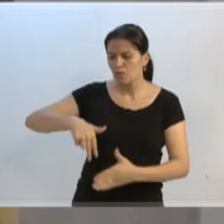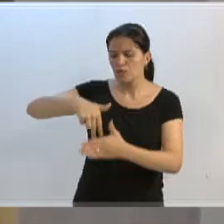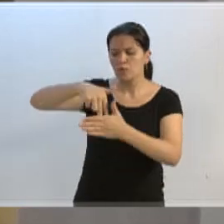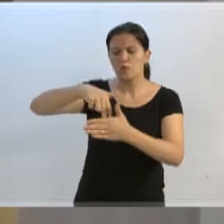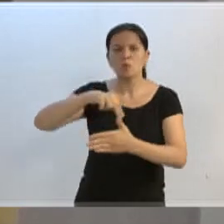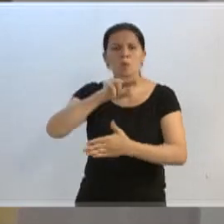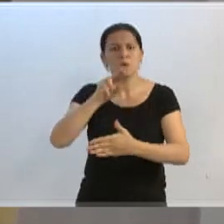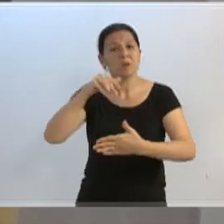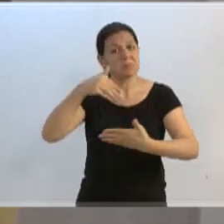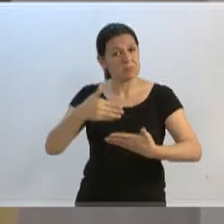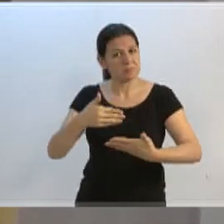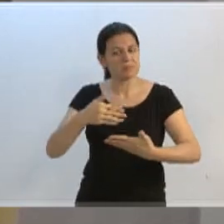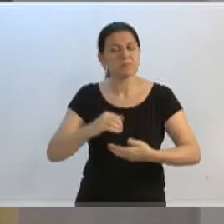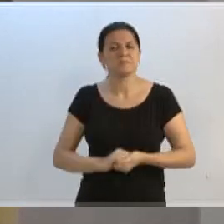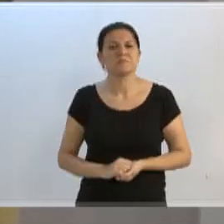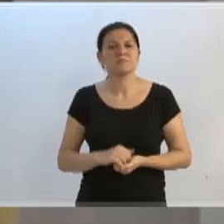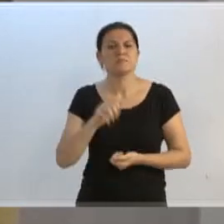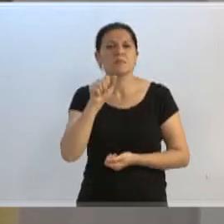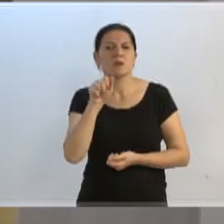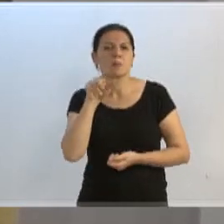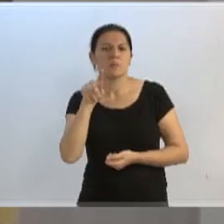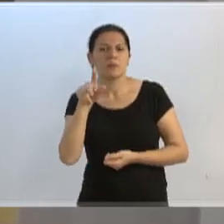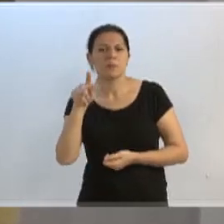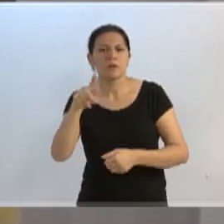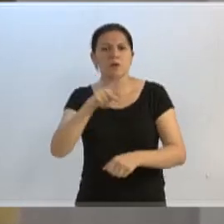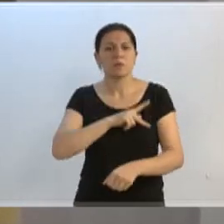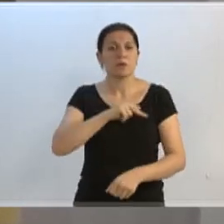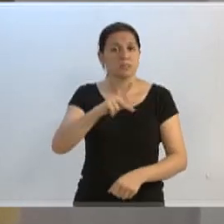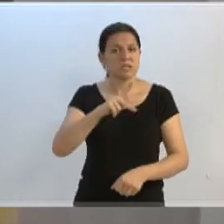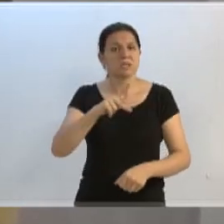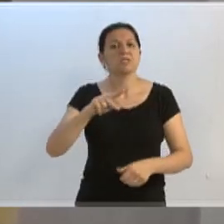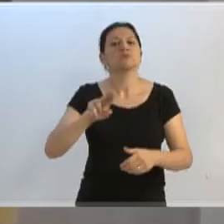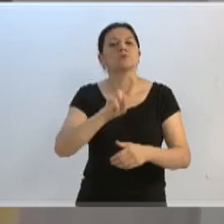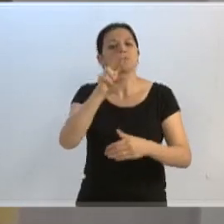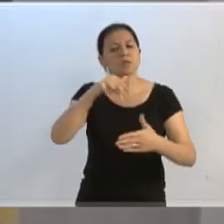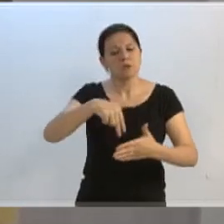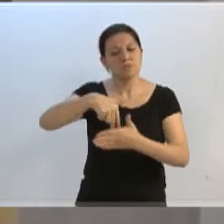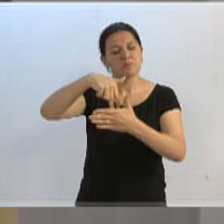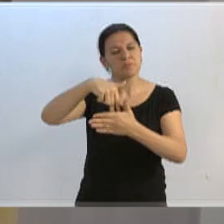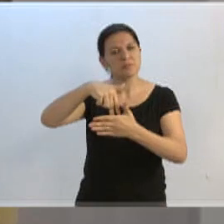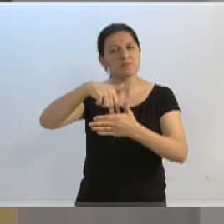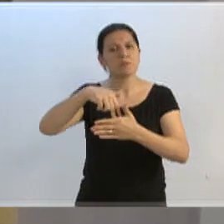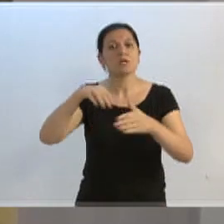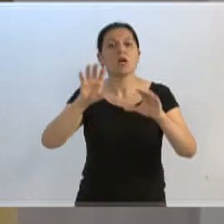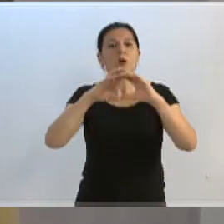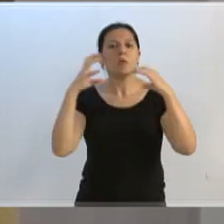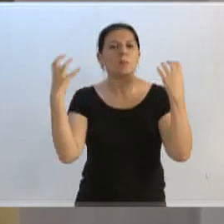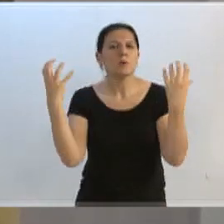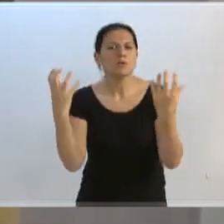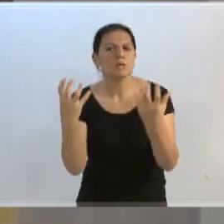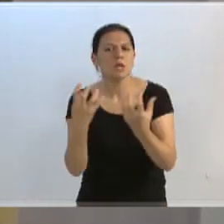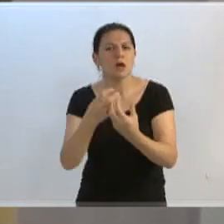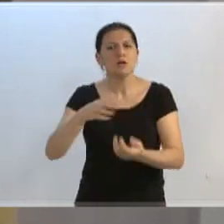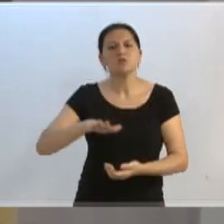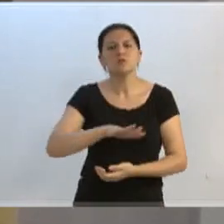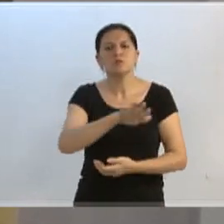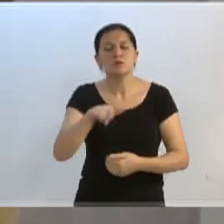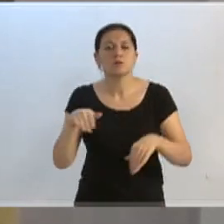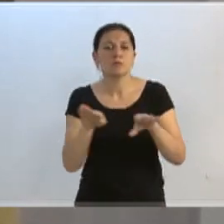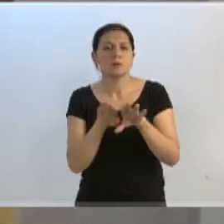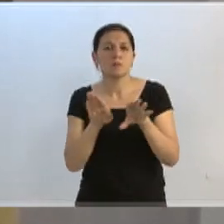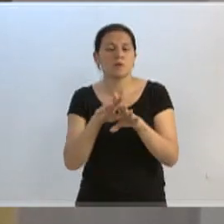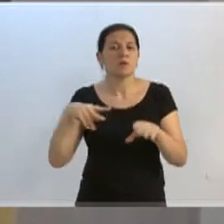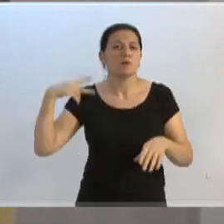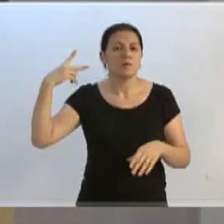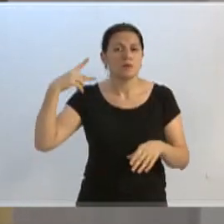fizeram uso dela. Os APPs, o presidente da APPs, o vereador Becker, fizeram uso da palavra. A comunidade, em geral, fez uso da palavra. Os vereadores que